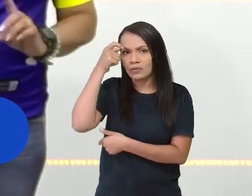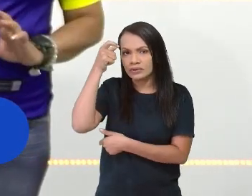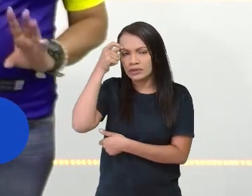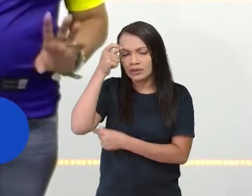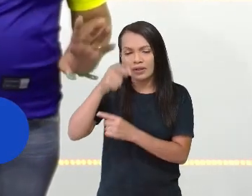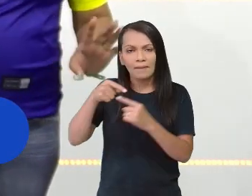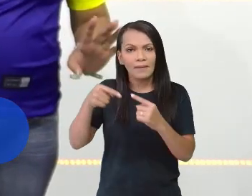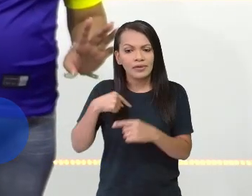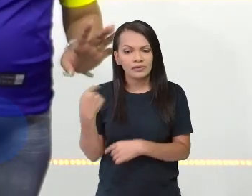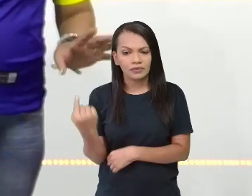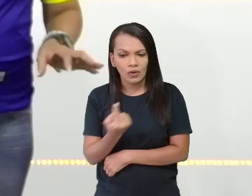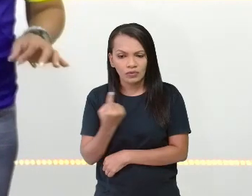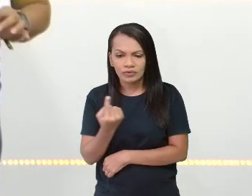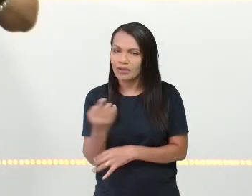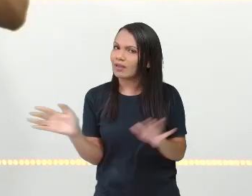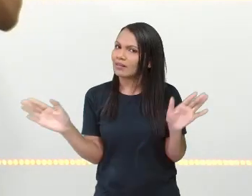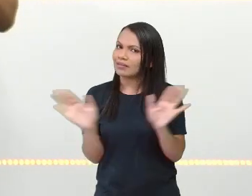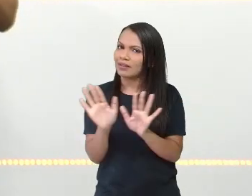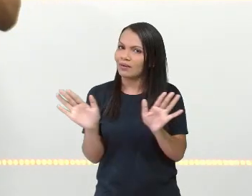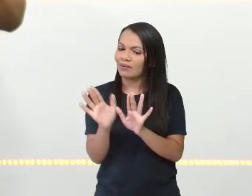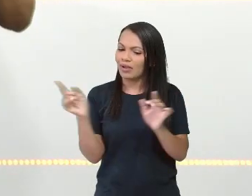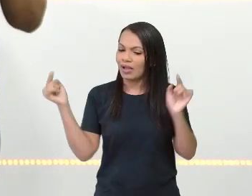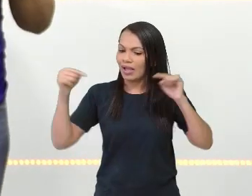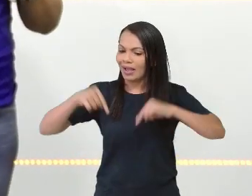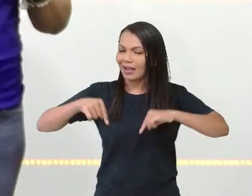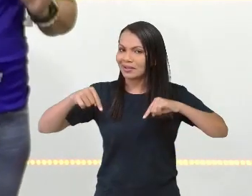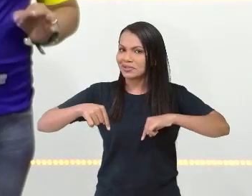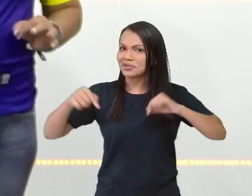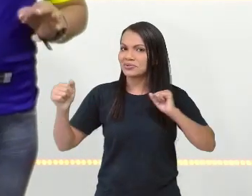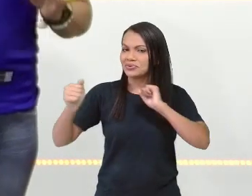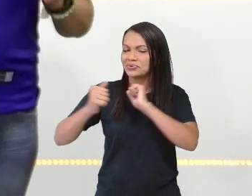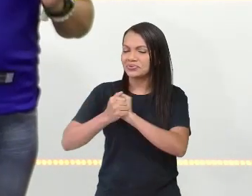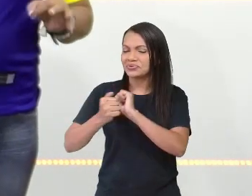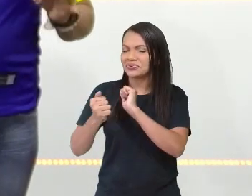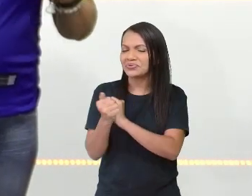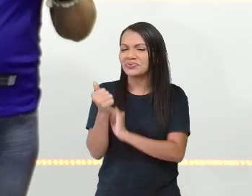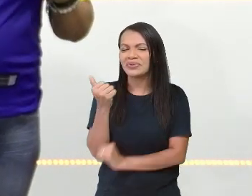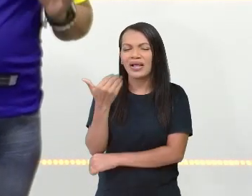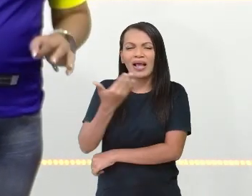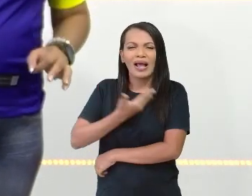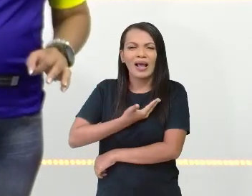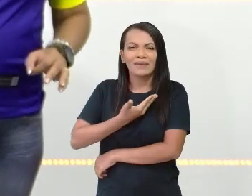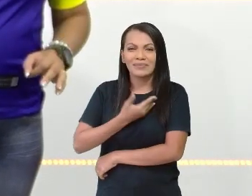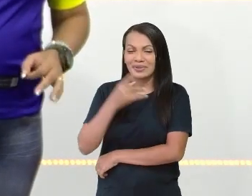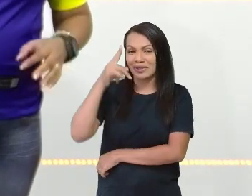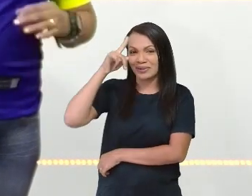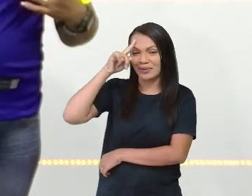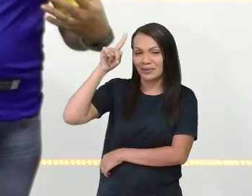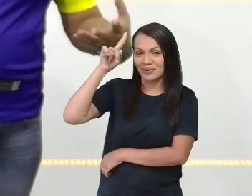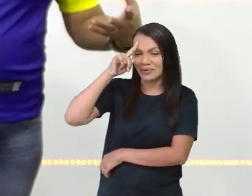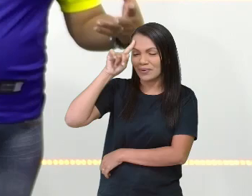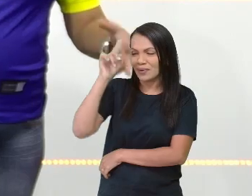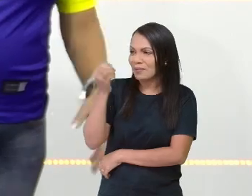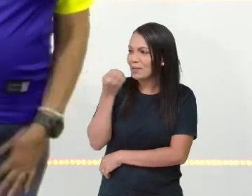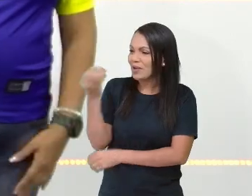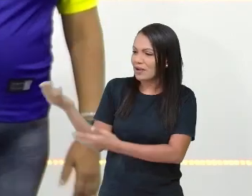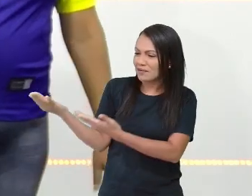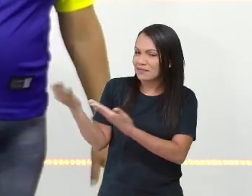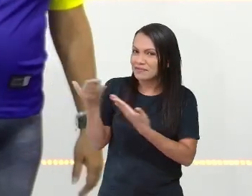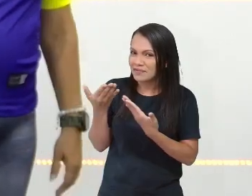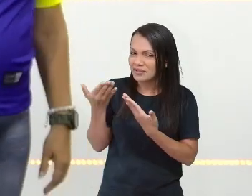eu não estou só. Estou com as minhas companheiras de todos os dias. Bem-vinda,